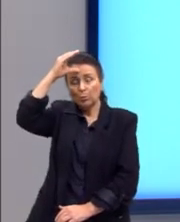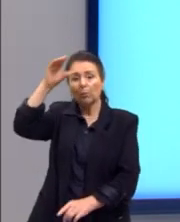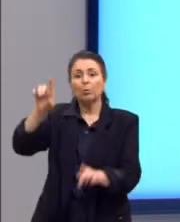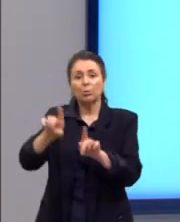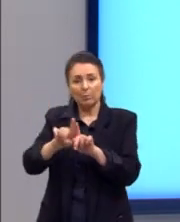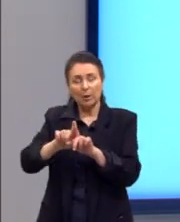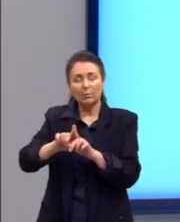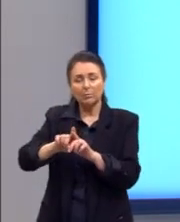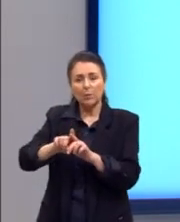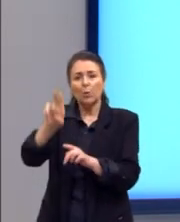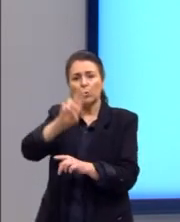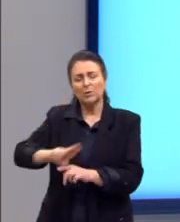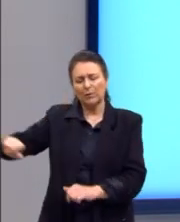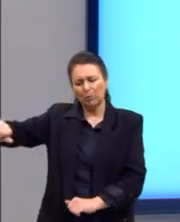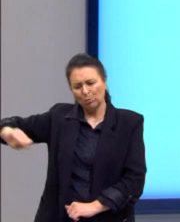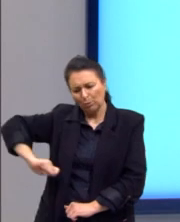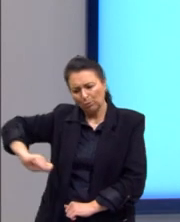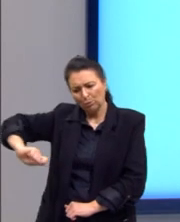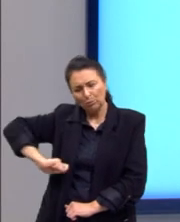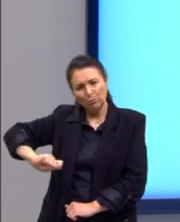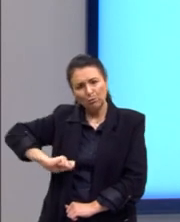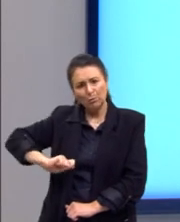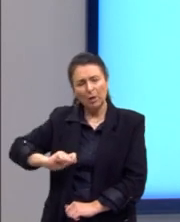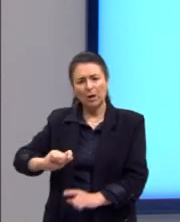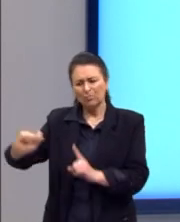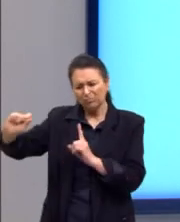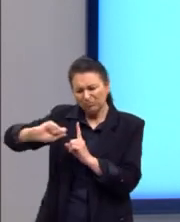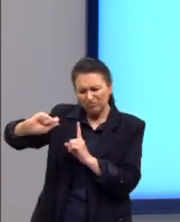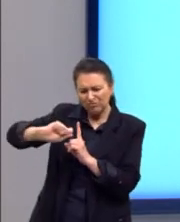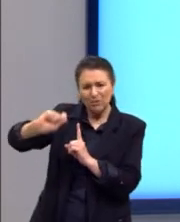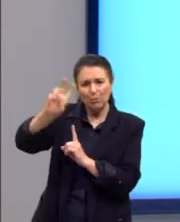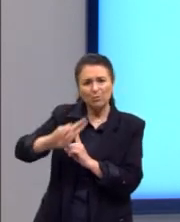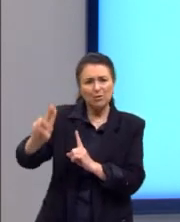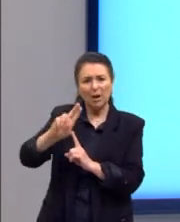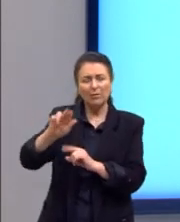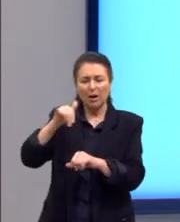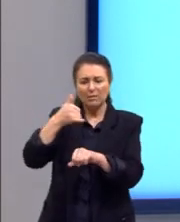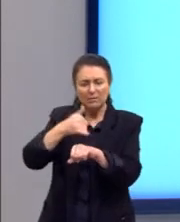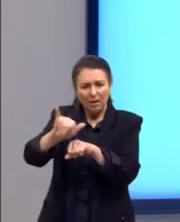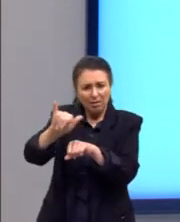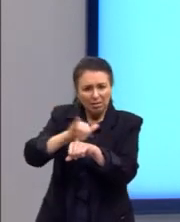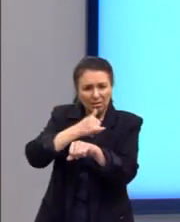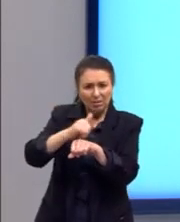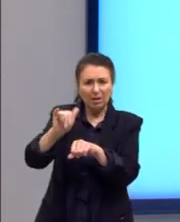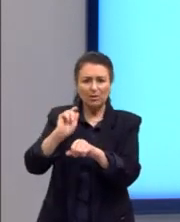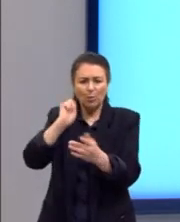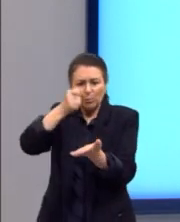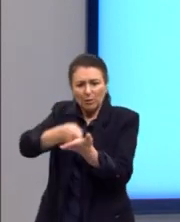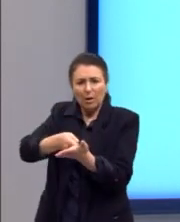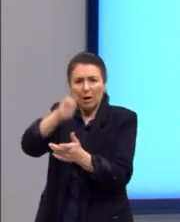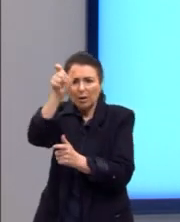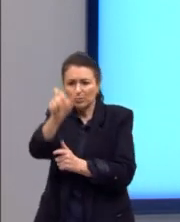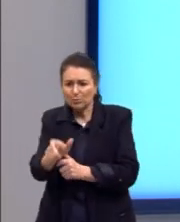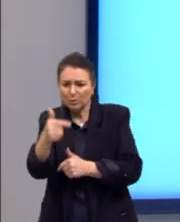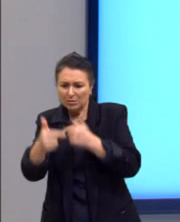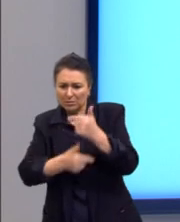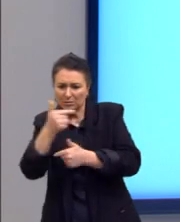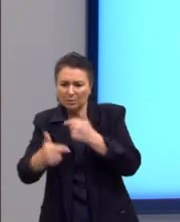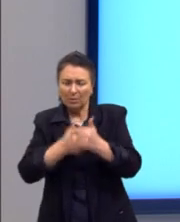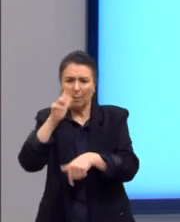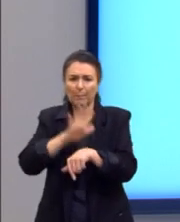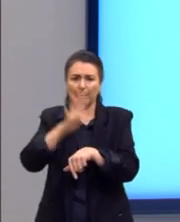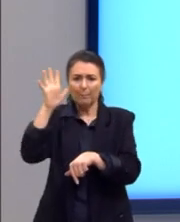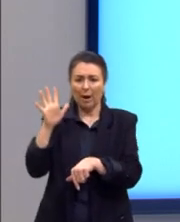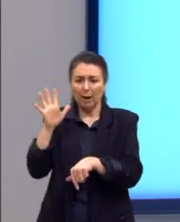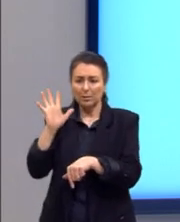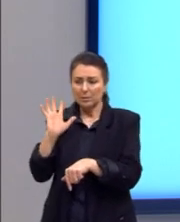tortura, tinham várias estratégias para manter a dominação e obrigar as pessoas a produzirem, a trabalharem mais para